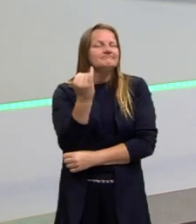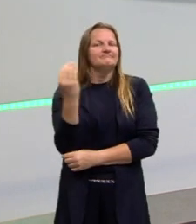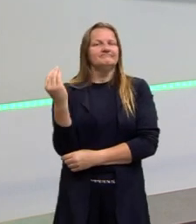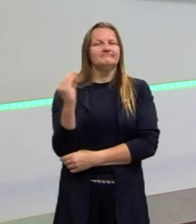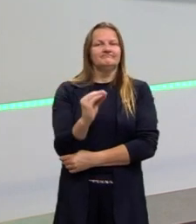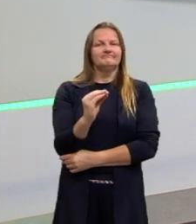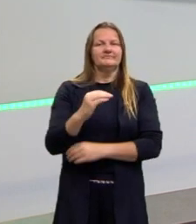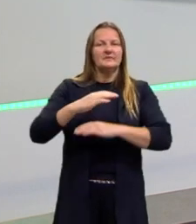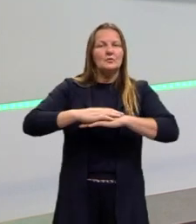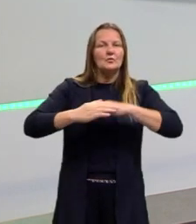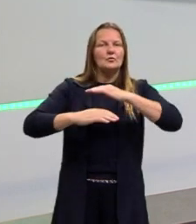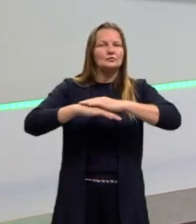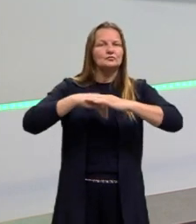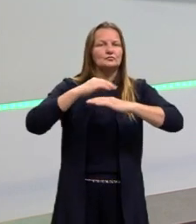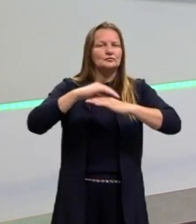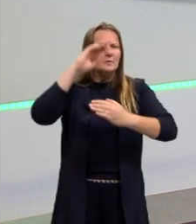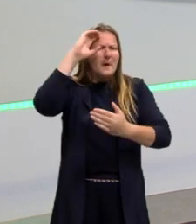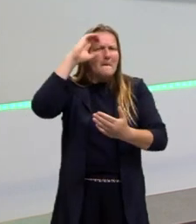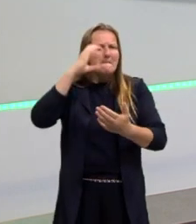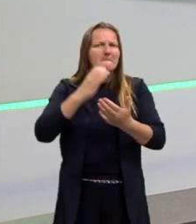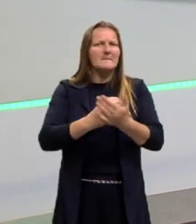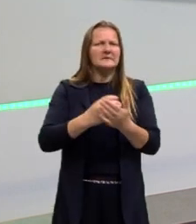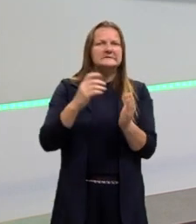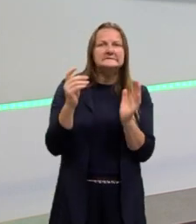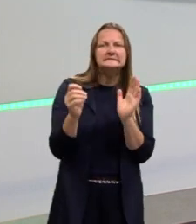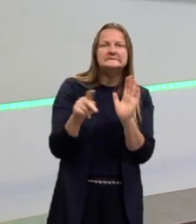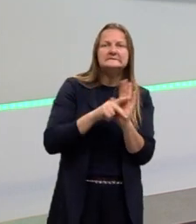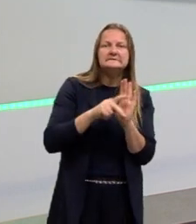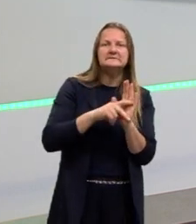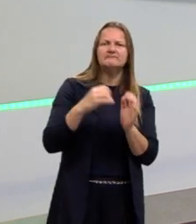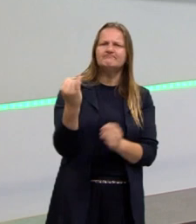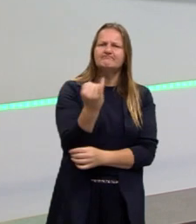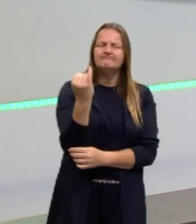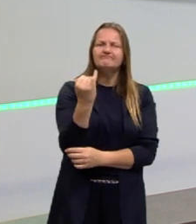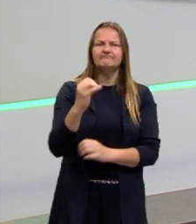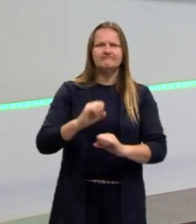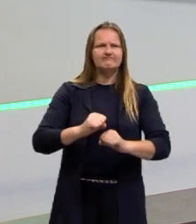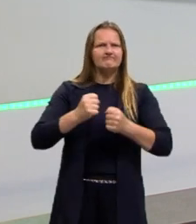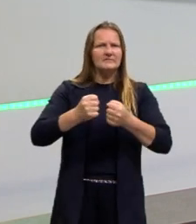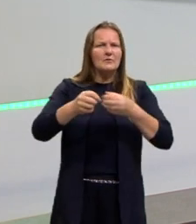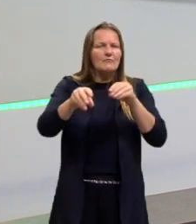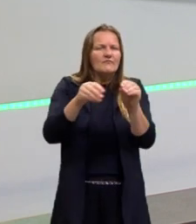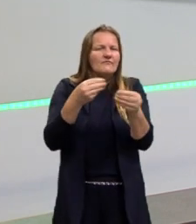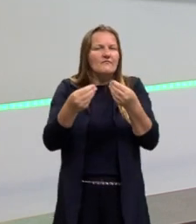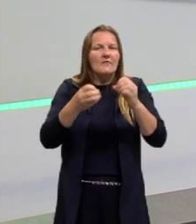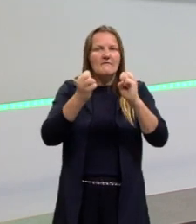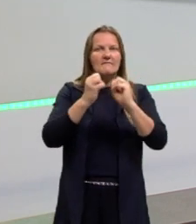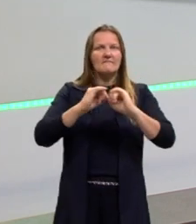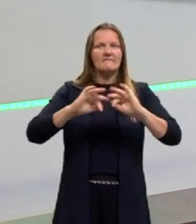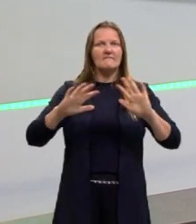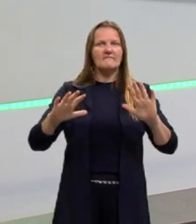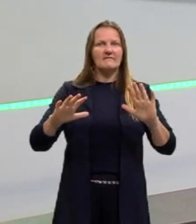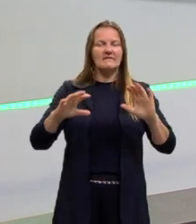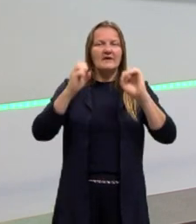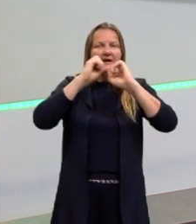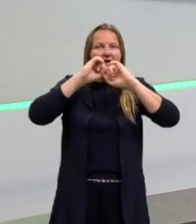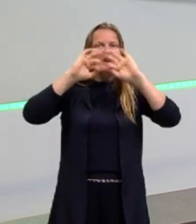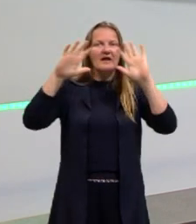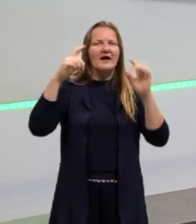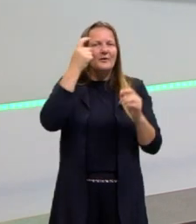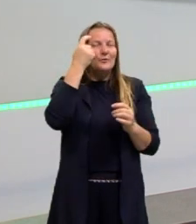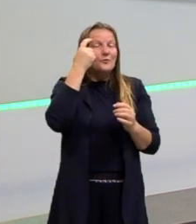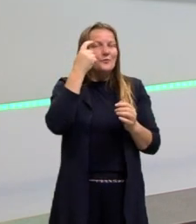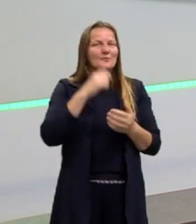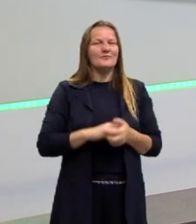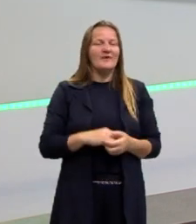construa uma tese que tenha aquela fluidez que precisa para a gente enxergar